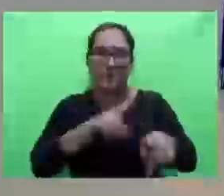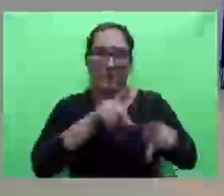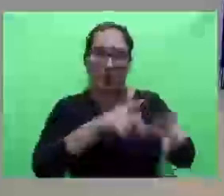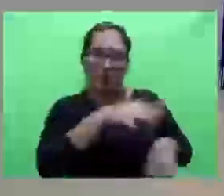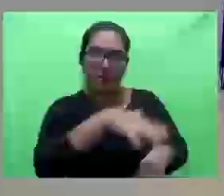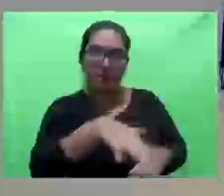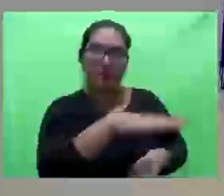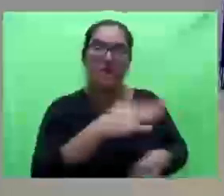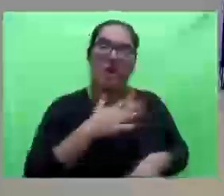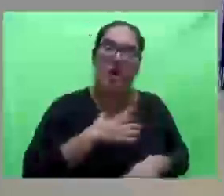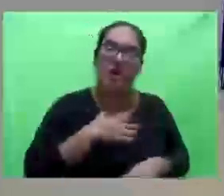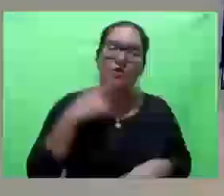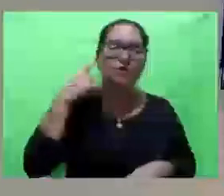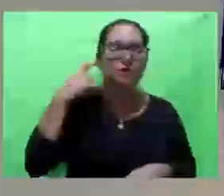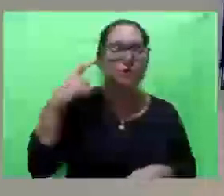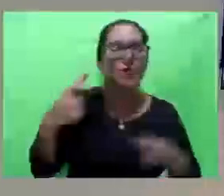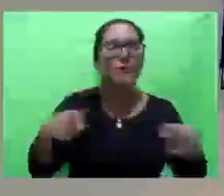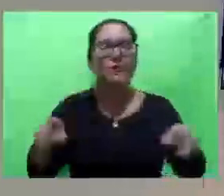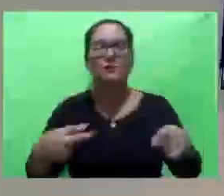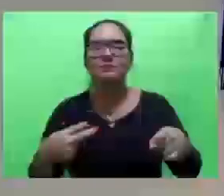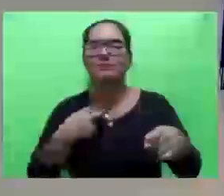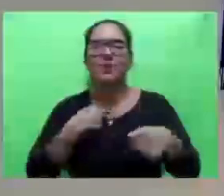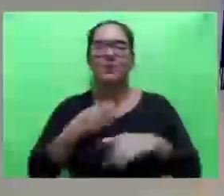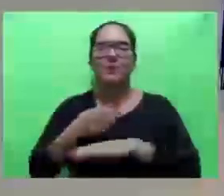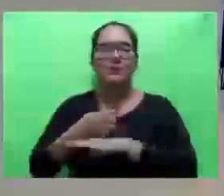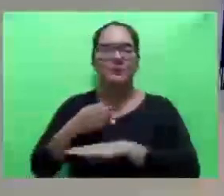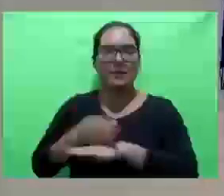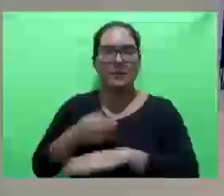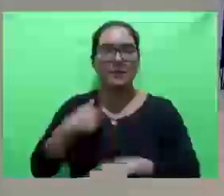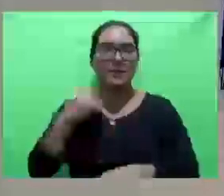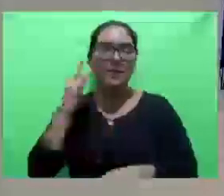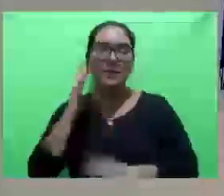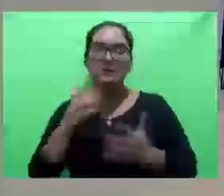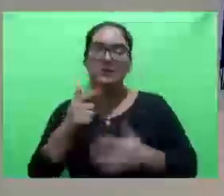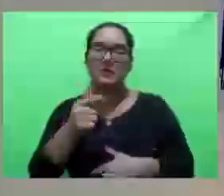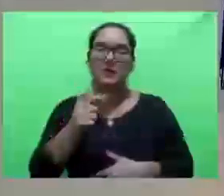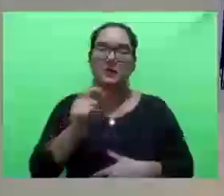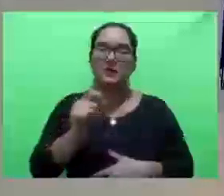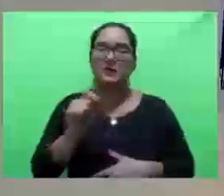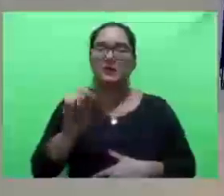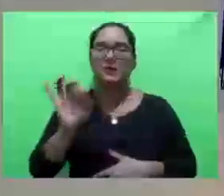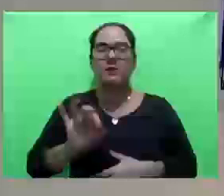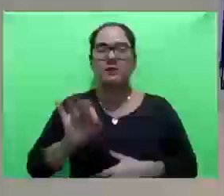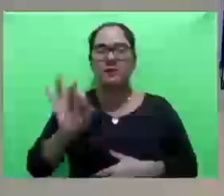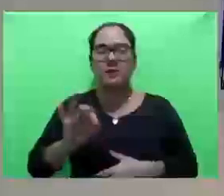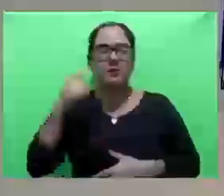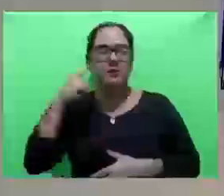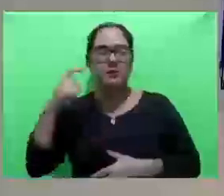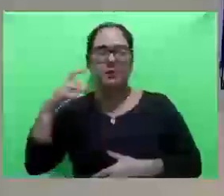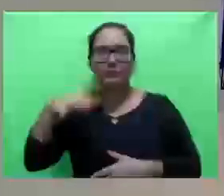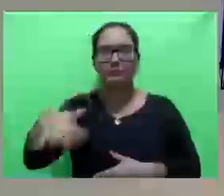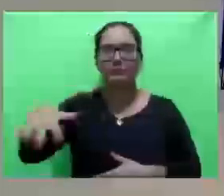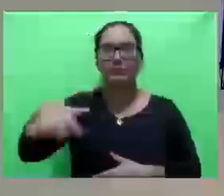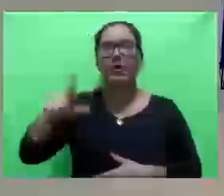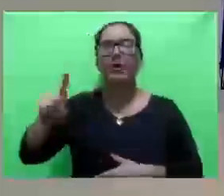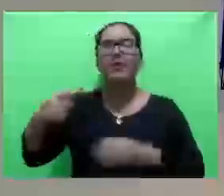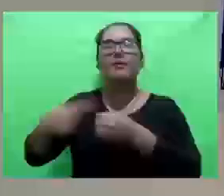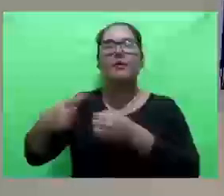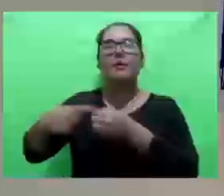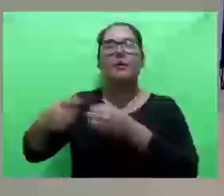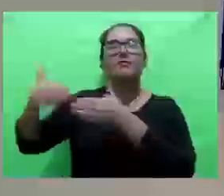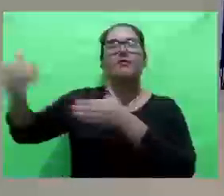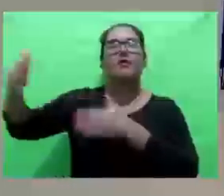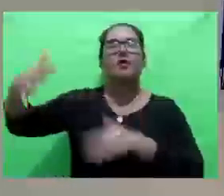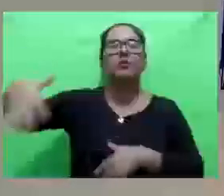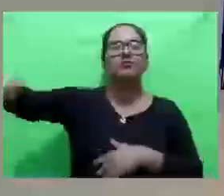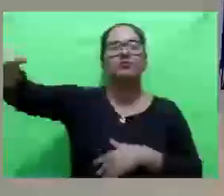som, que não pode participar. E eu acho que uns 70% daquela população de som que está ali, eles vêm de outro município. Eu tenho